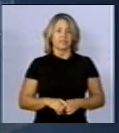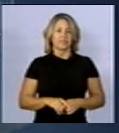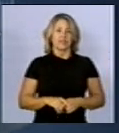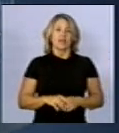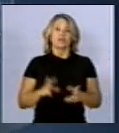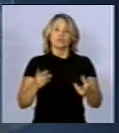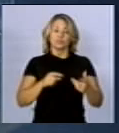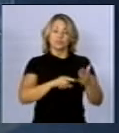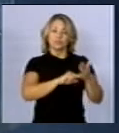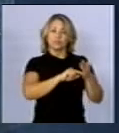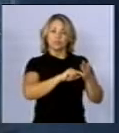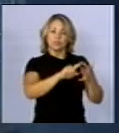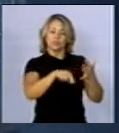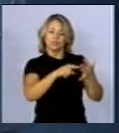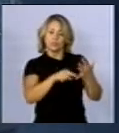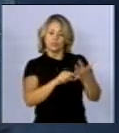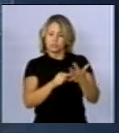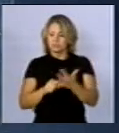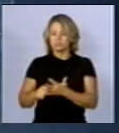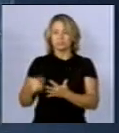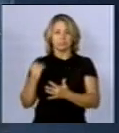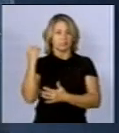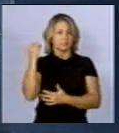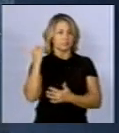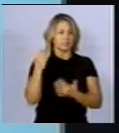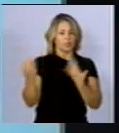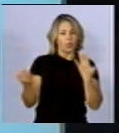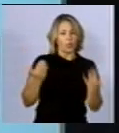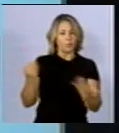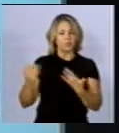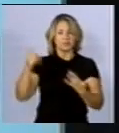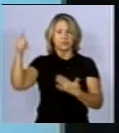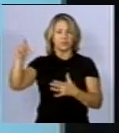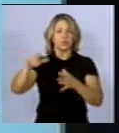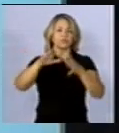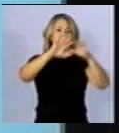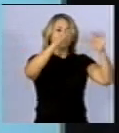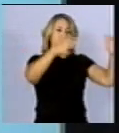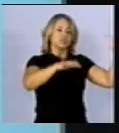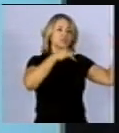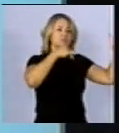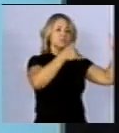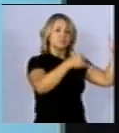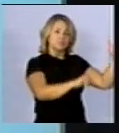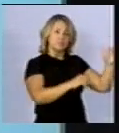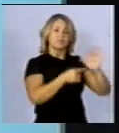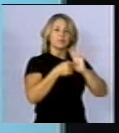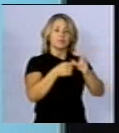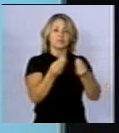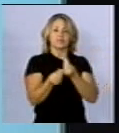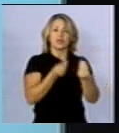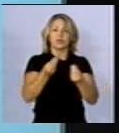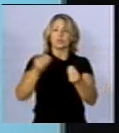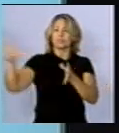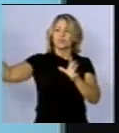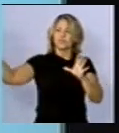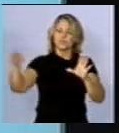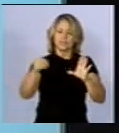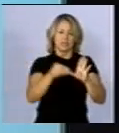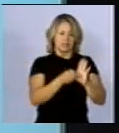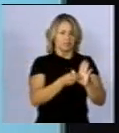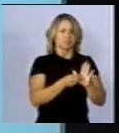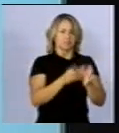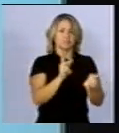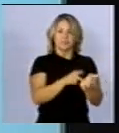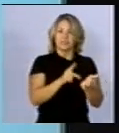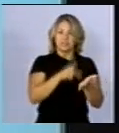O ponto seguinte, esse um ponto importante, é a comparação com outras fontes de campos eletromagnéticos, quer para tentar caracterizar de onde vem a exposição real,